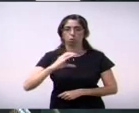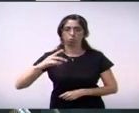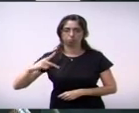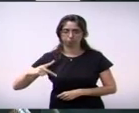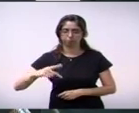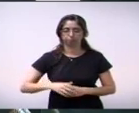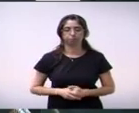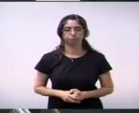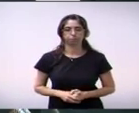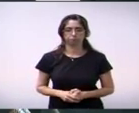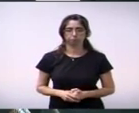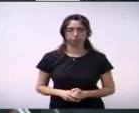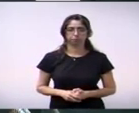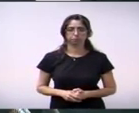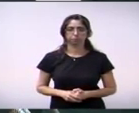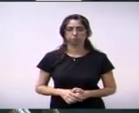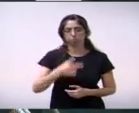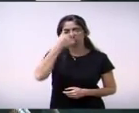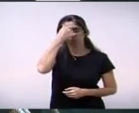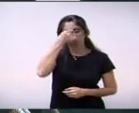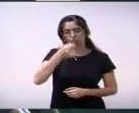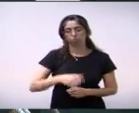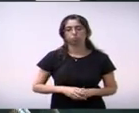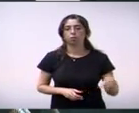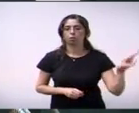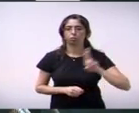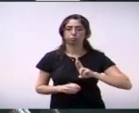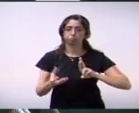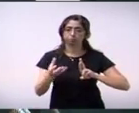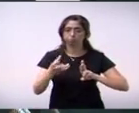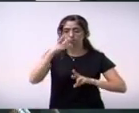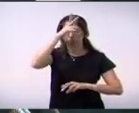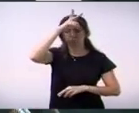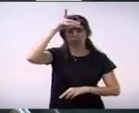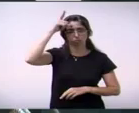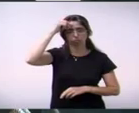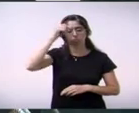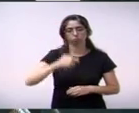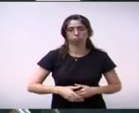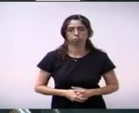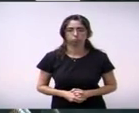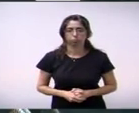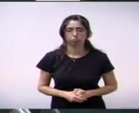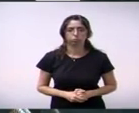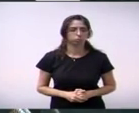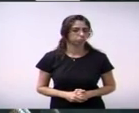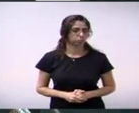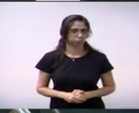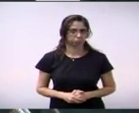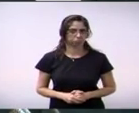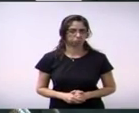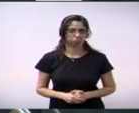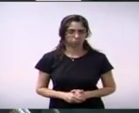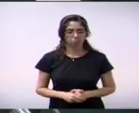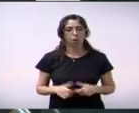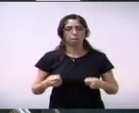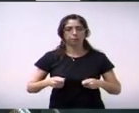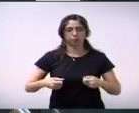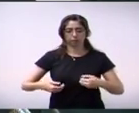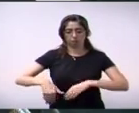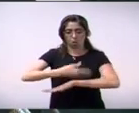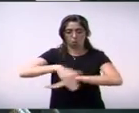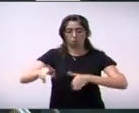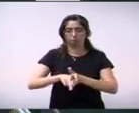146 do vereador Dilcinho Rodrigues requer informações ao Executivo sobre a construção de uma ciclovia